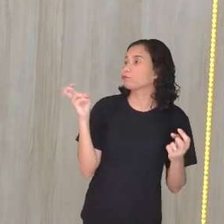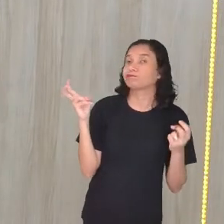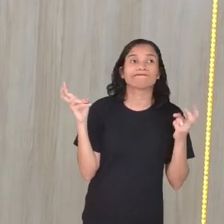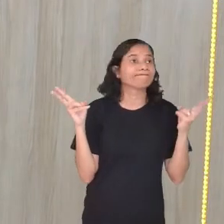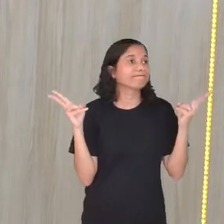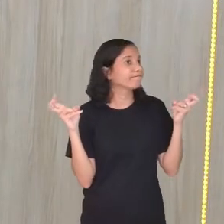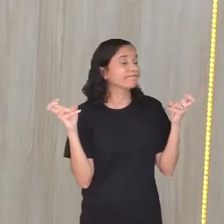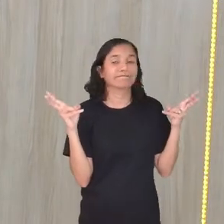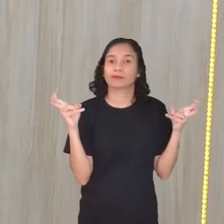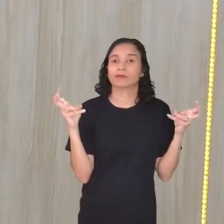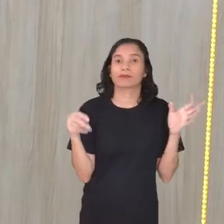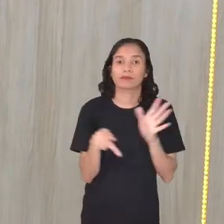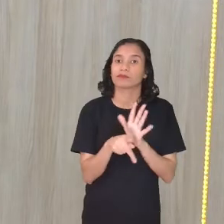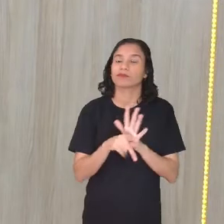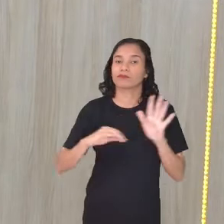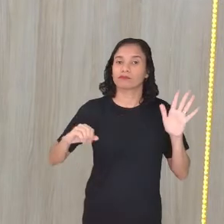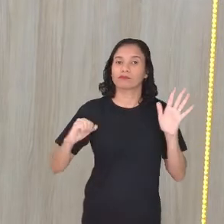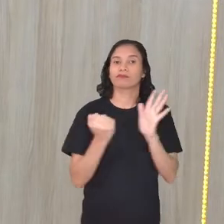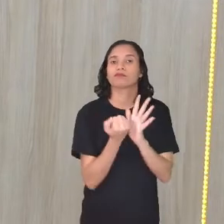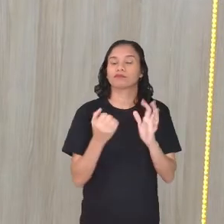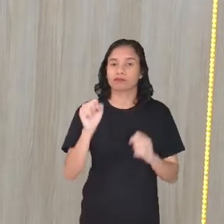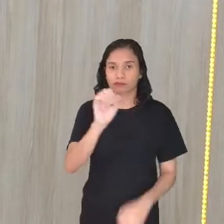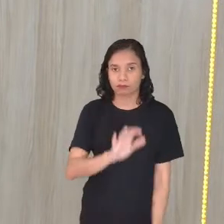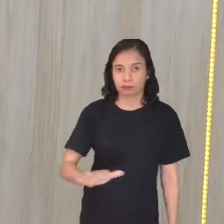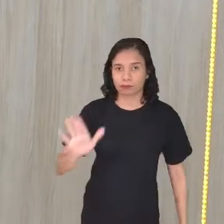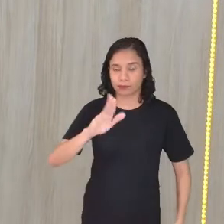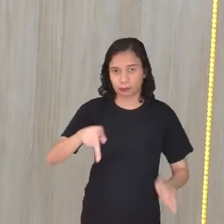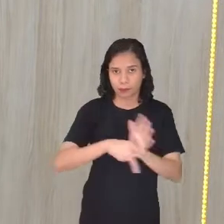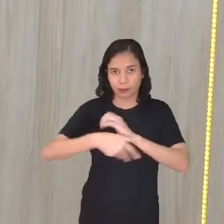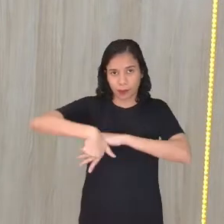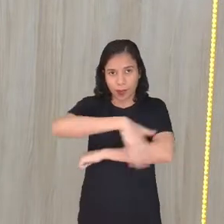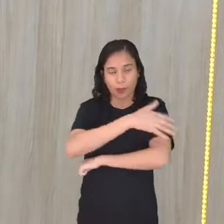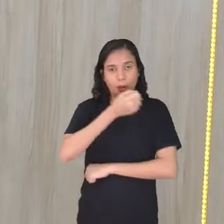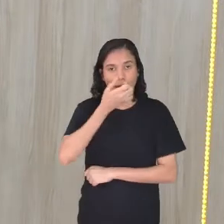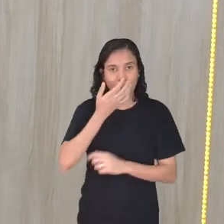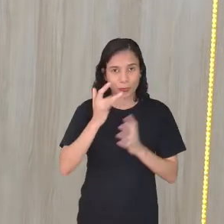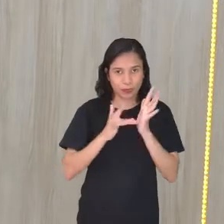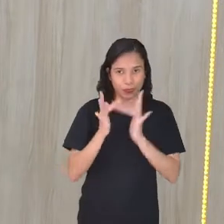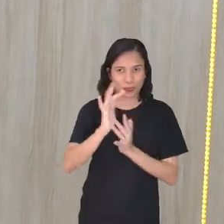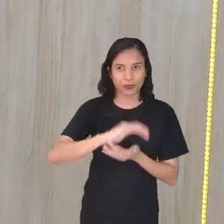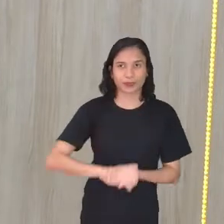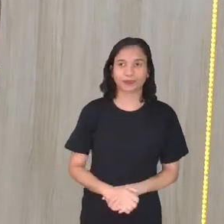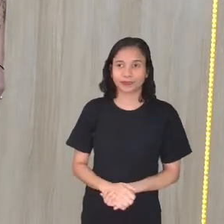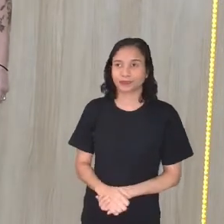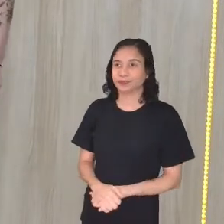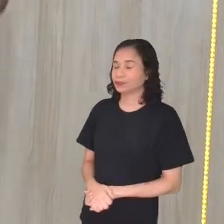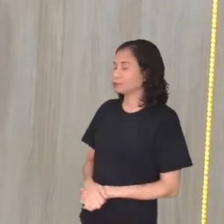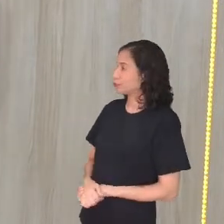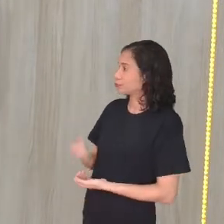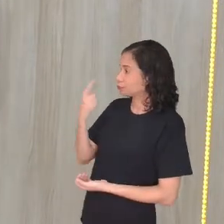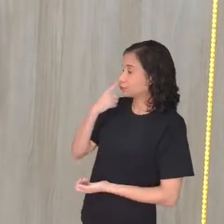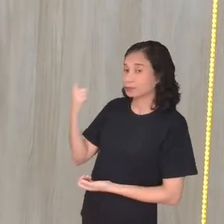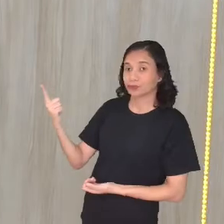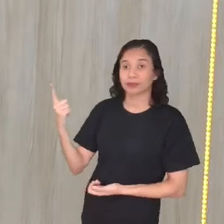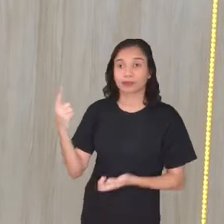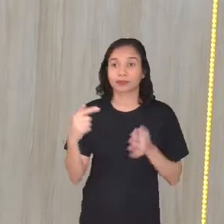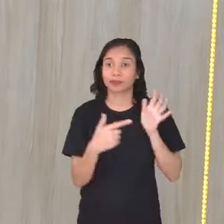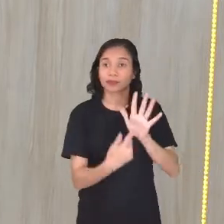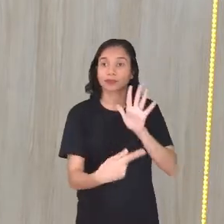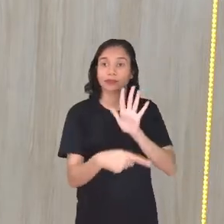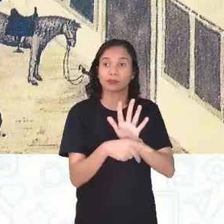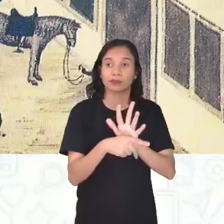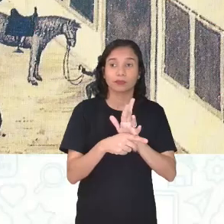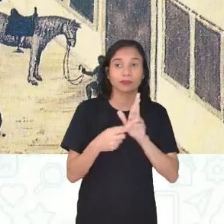essa história toda, né? na rua aí do Bom Jesus, certo? E olha aí, eu trago uma